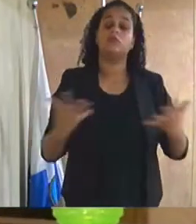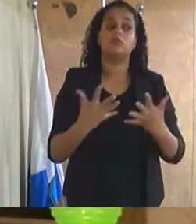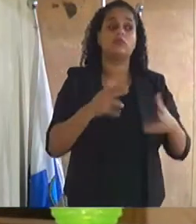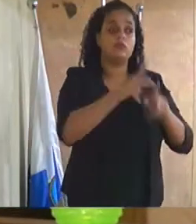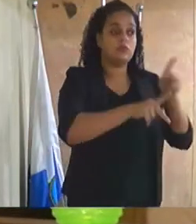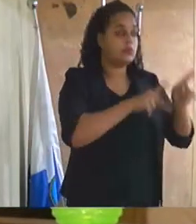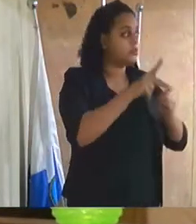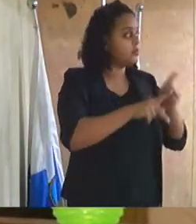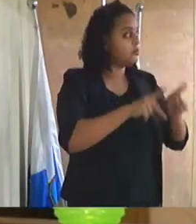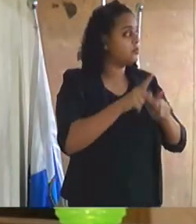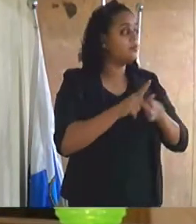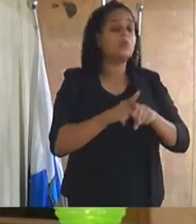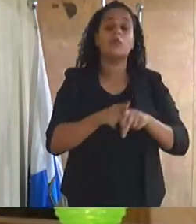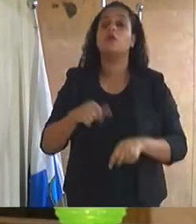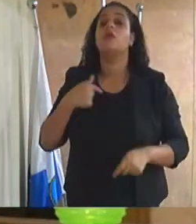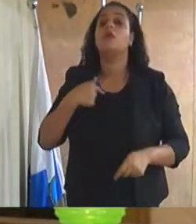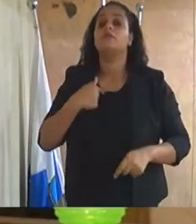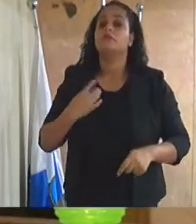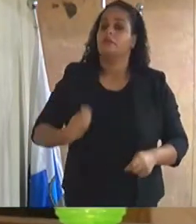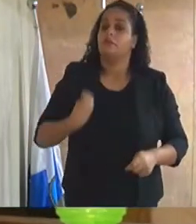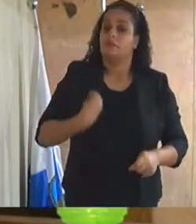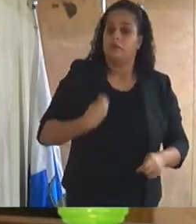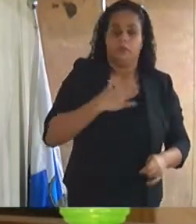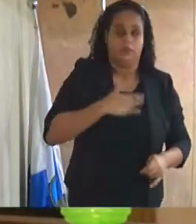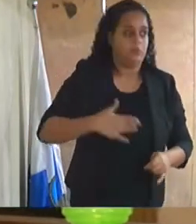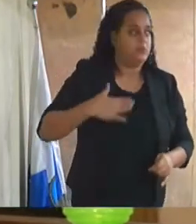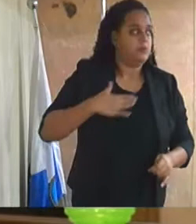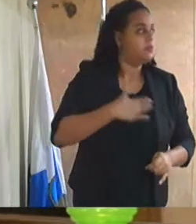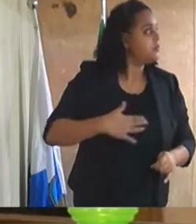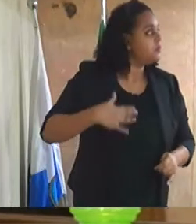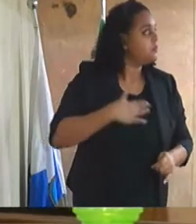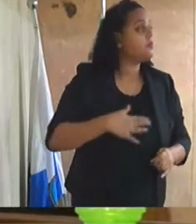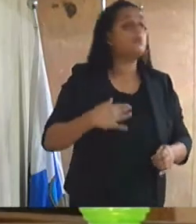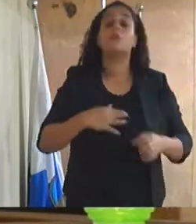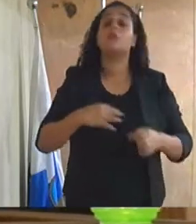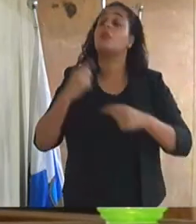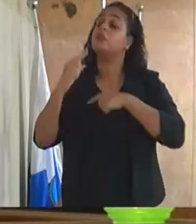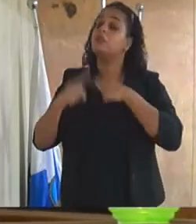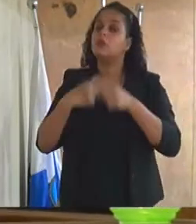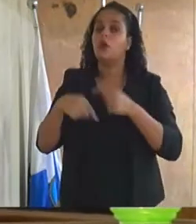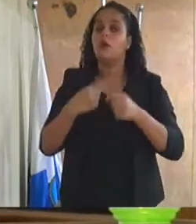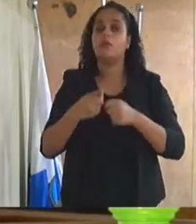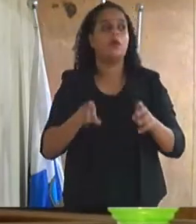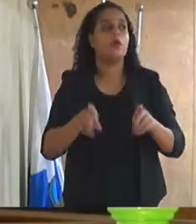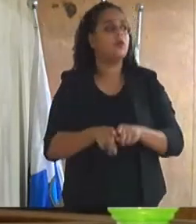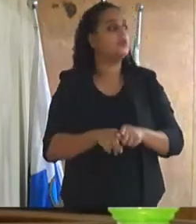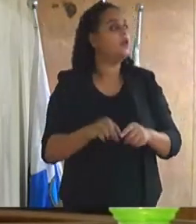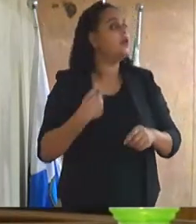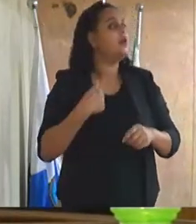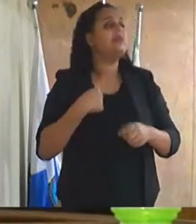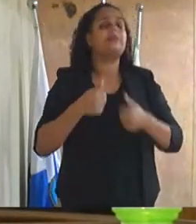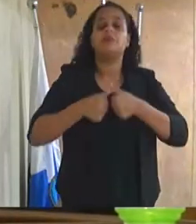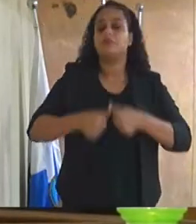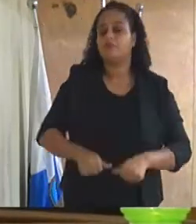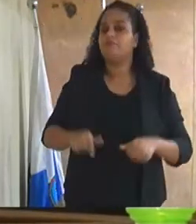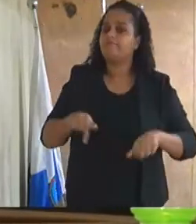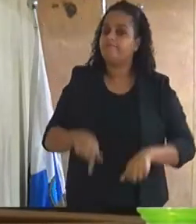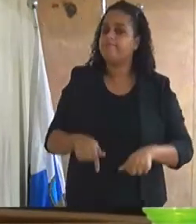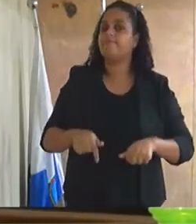eu queria dizer a satisfação de estar aqui hoje, depois dessa temporada toda, sem estar nessa casa,